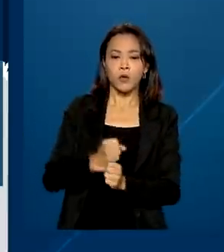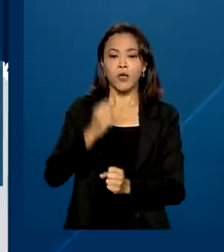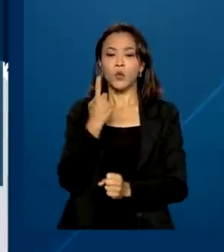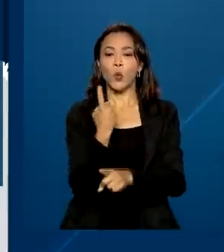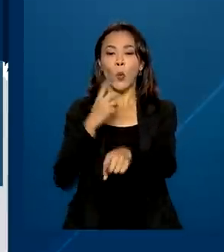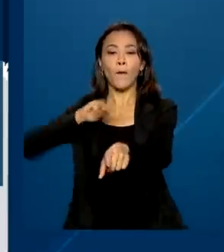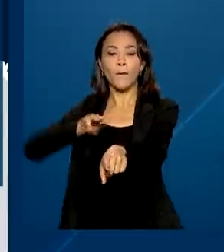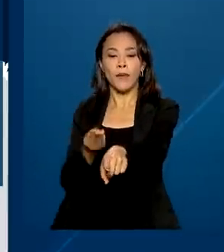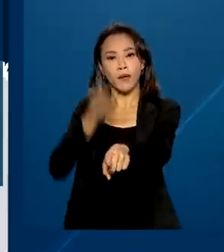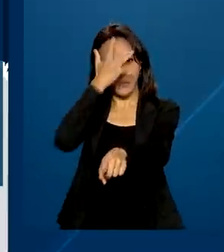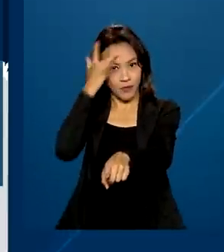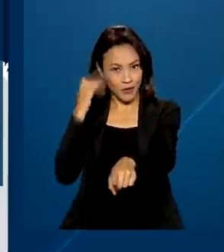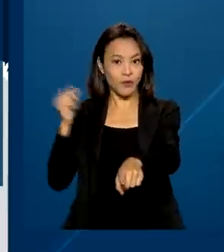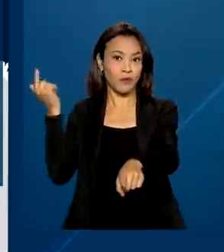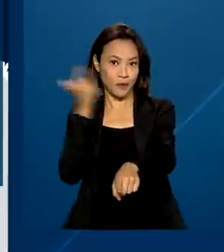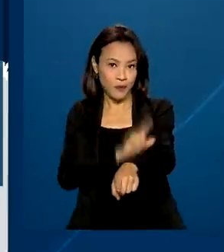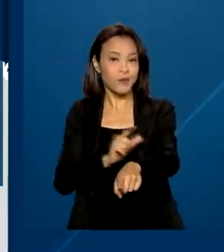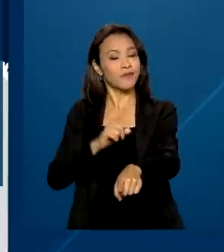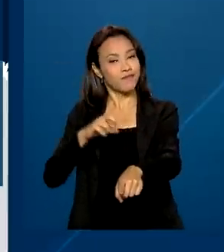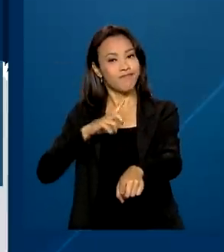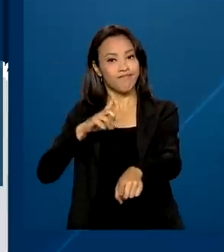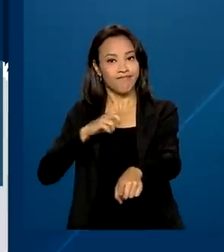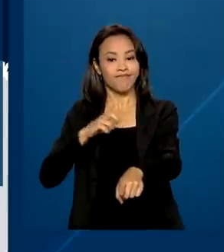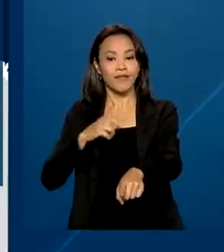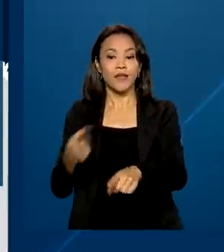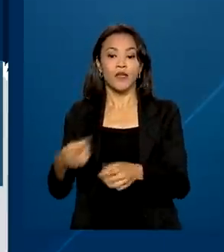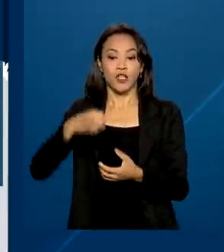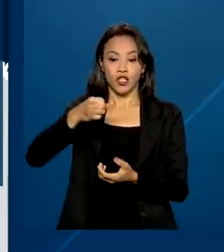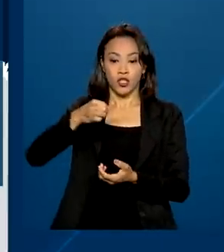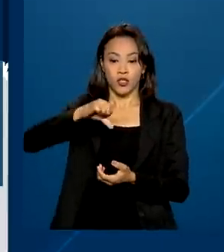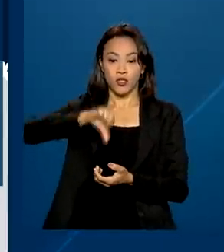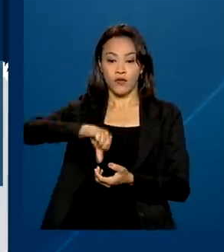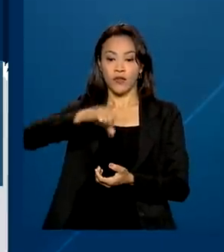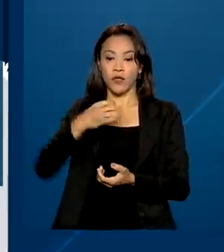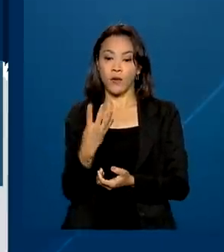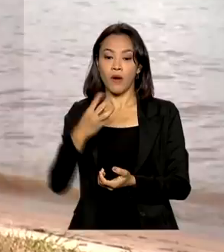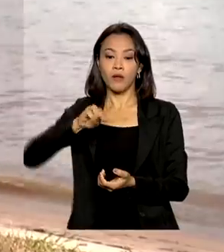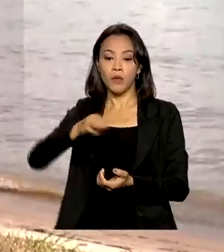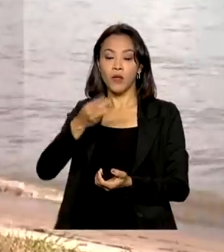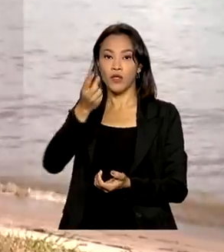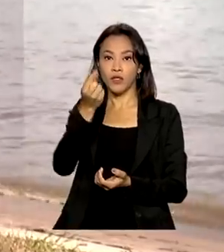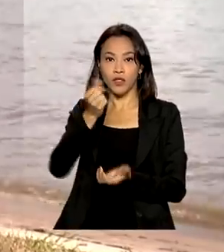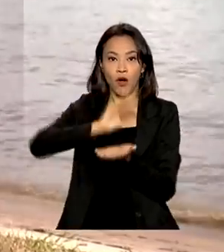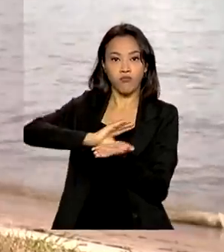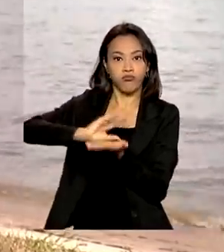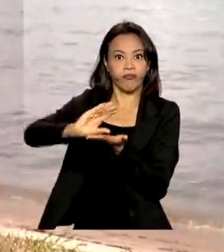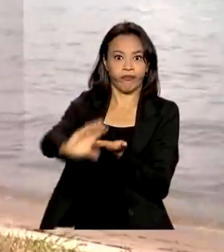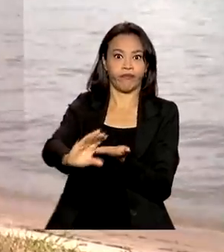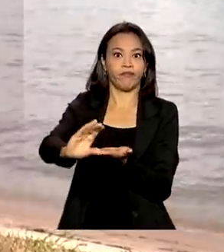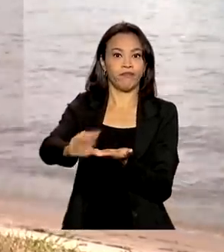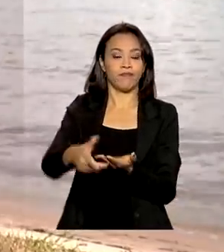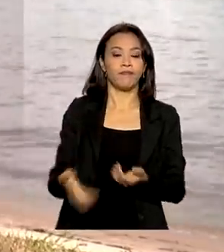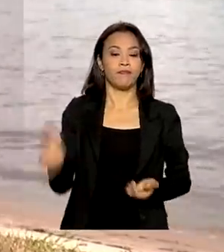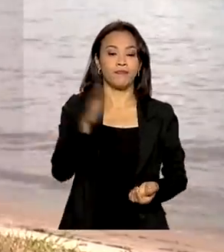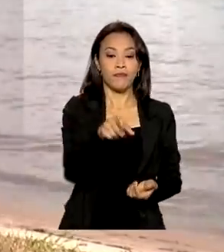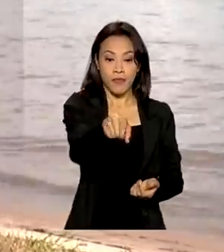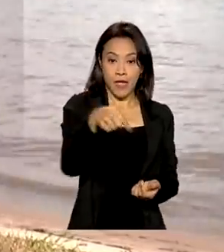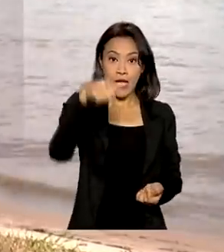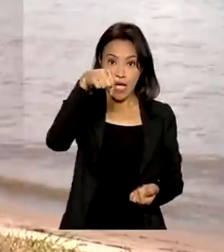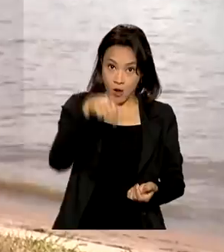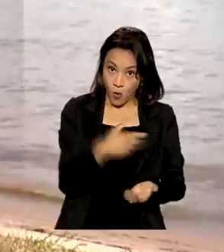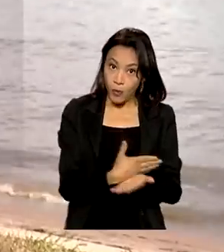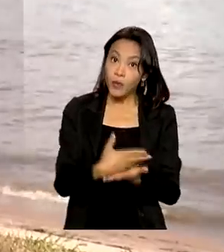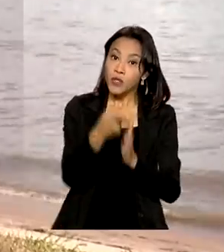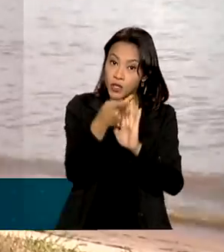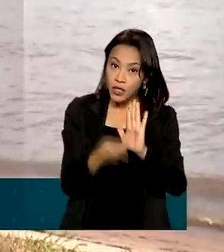serão beneficiadas. O investimento foi de 94 milhões de reais. Esse projeto, começando por aqui, ele tem